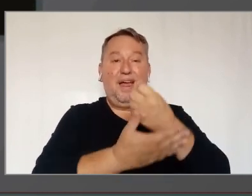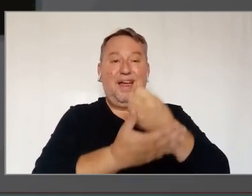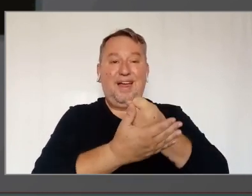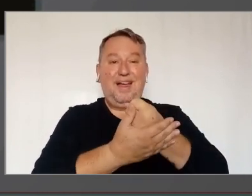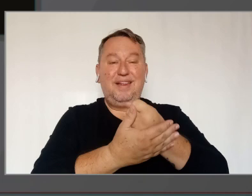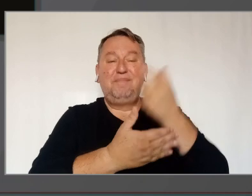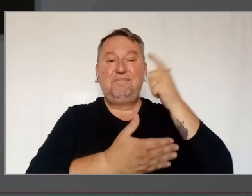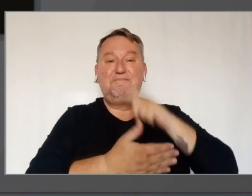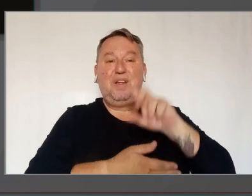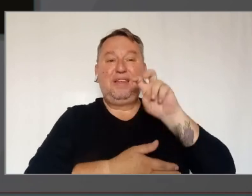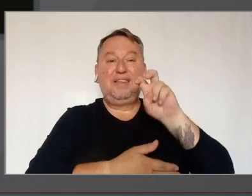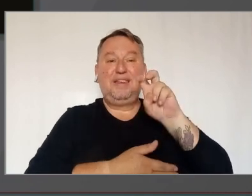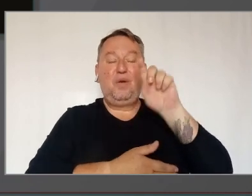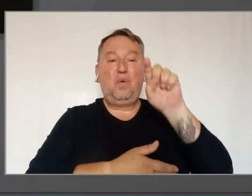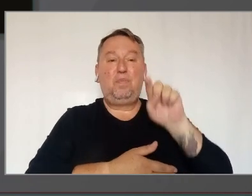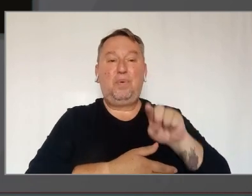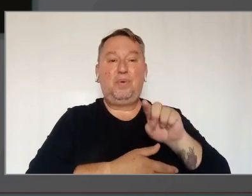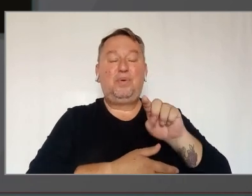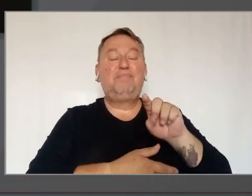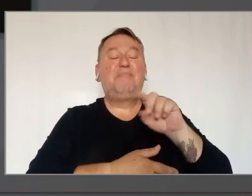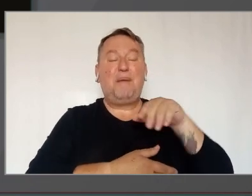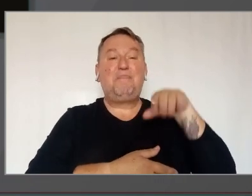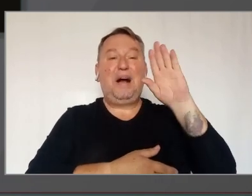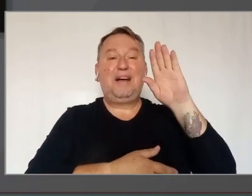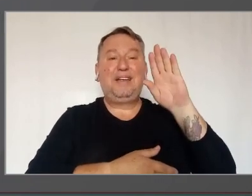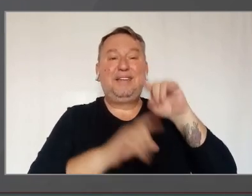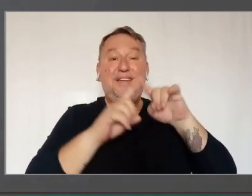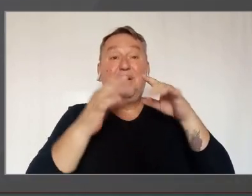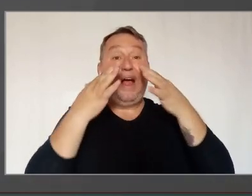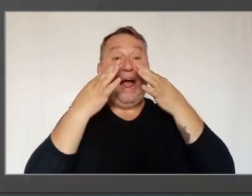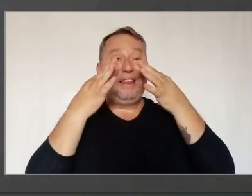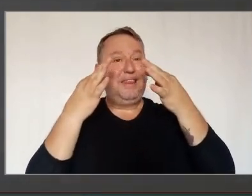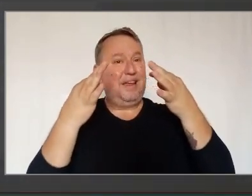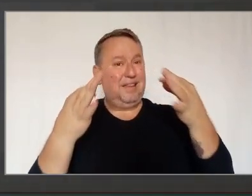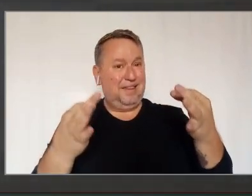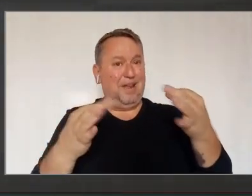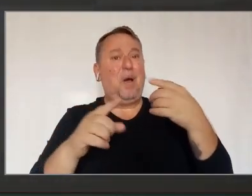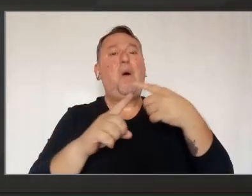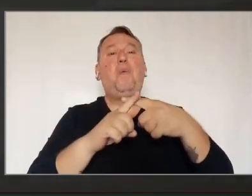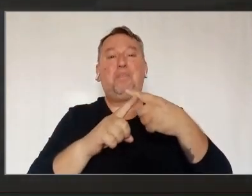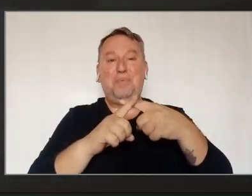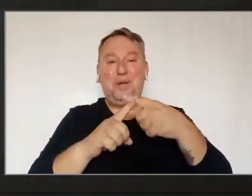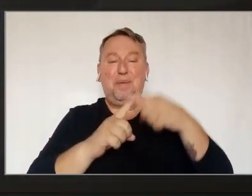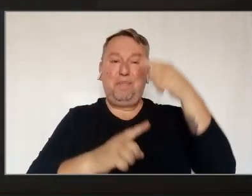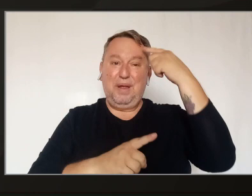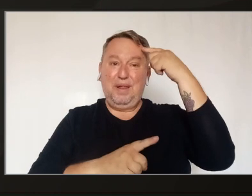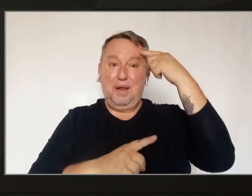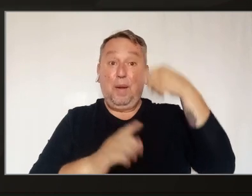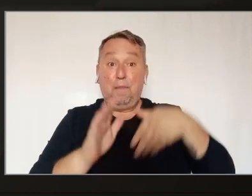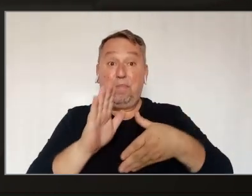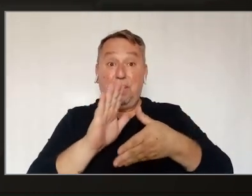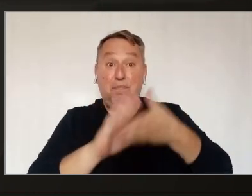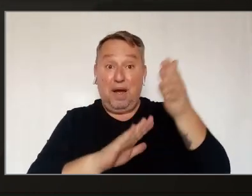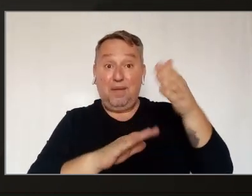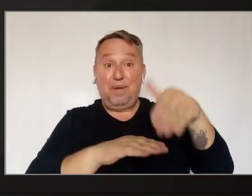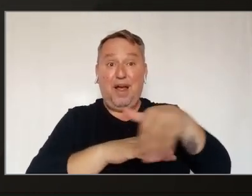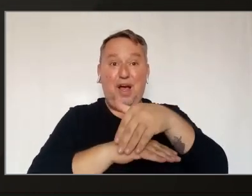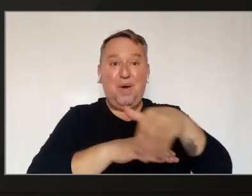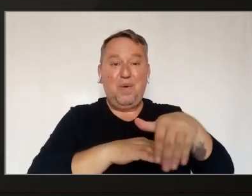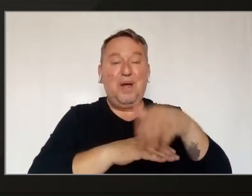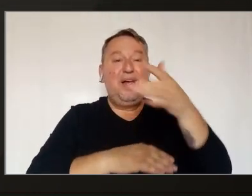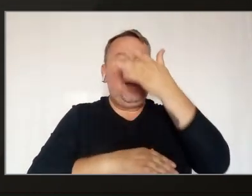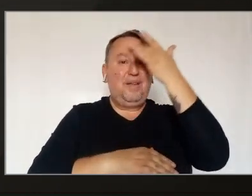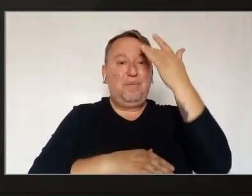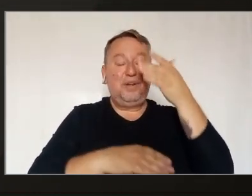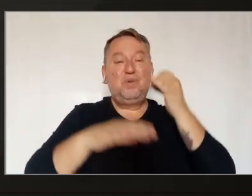pontos percentuais à frente. Isso chama ainda mais atenção se a gente pensar que, mesmo saindo mais para a rua, as